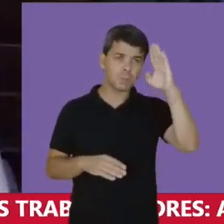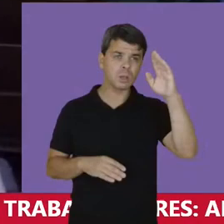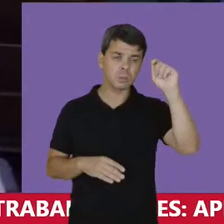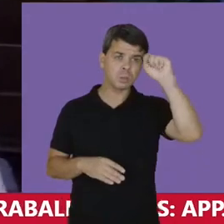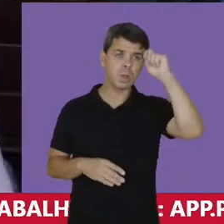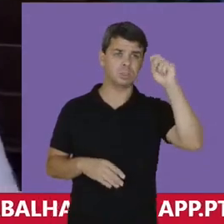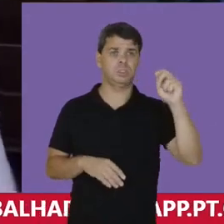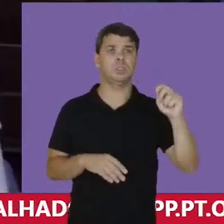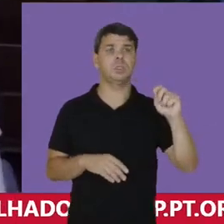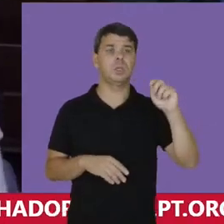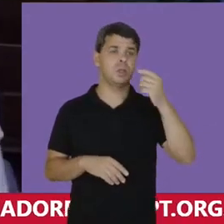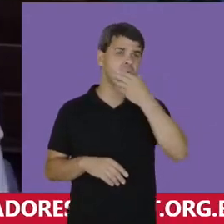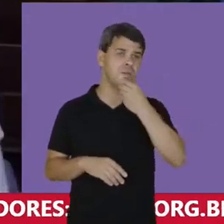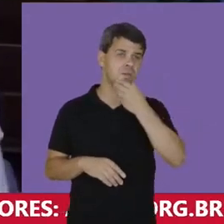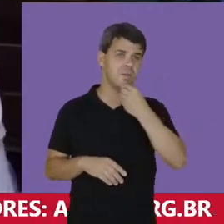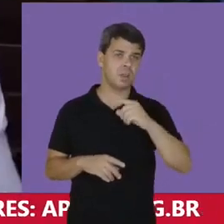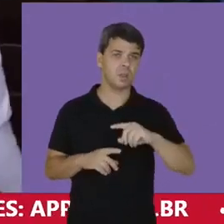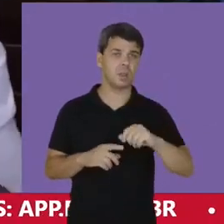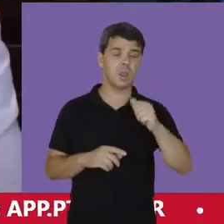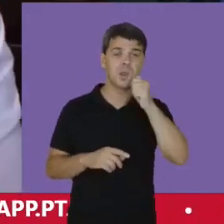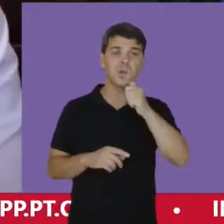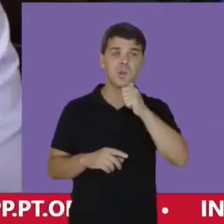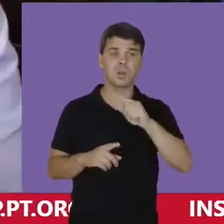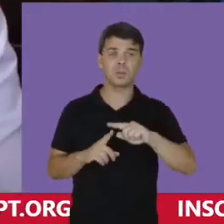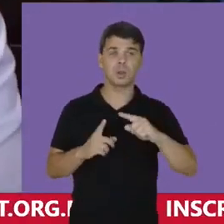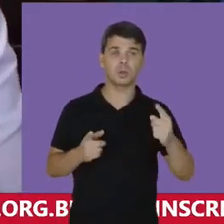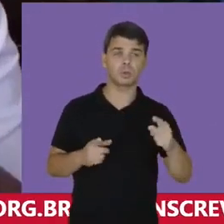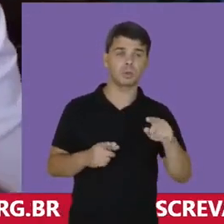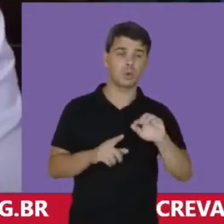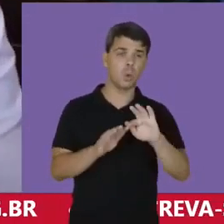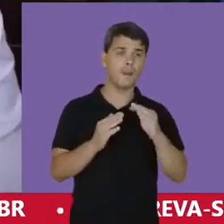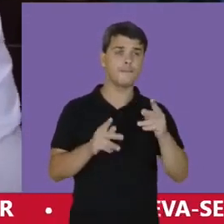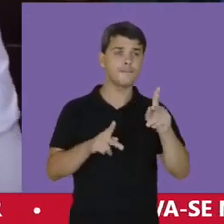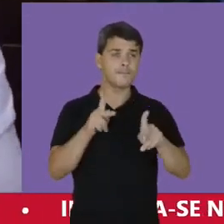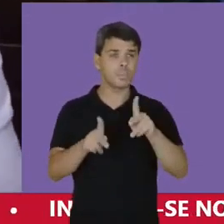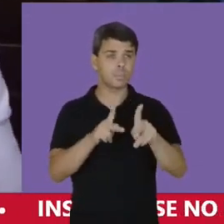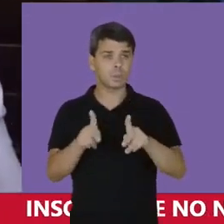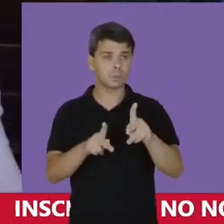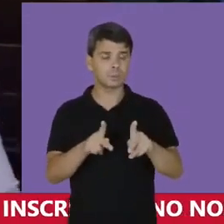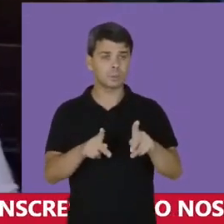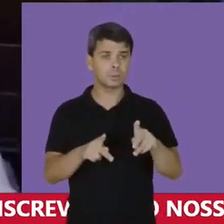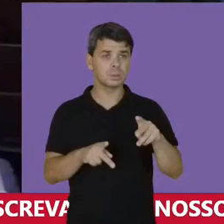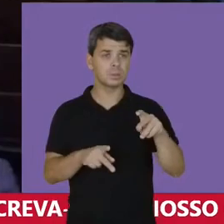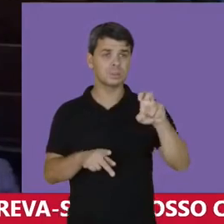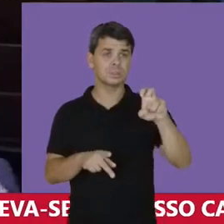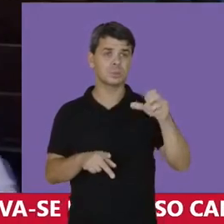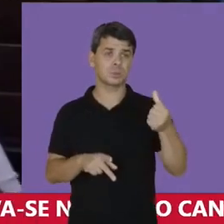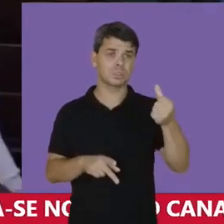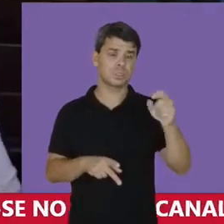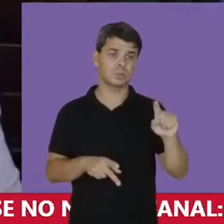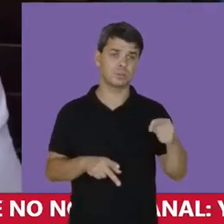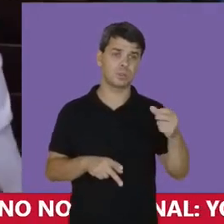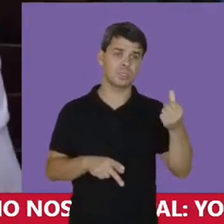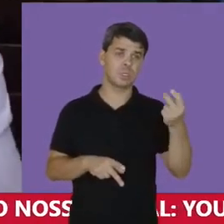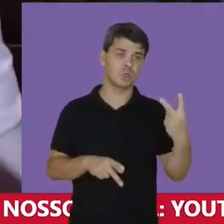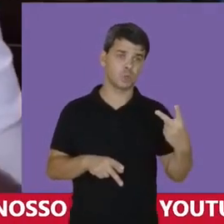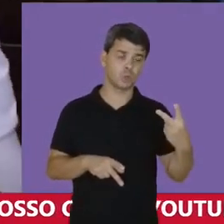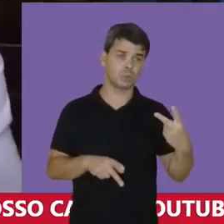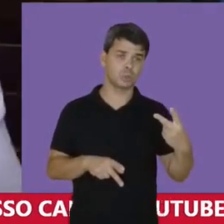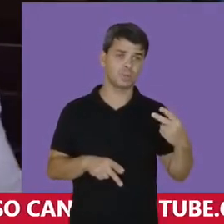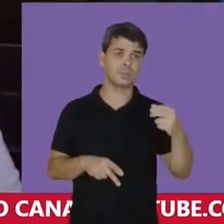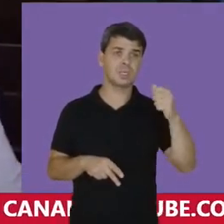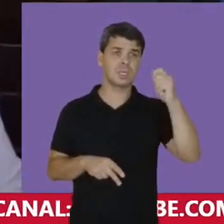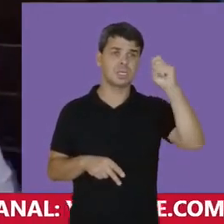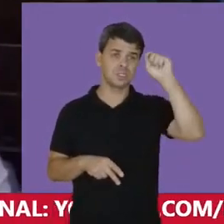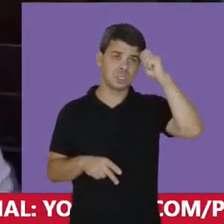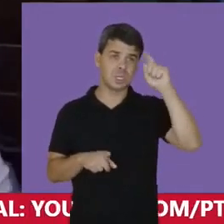nesse caso mais especial, das mulheres negras Nós somos uma população de 56,2% De negros